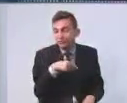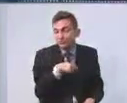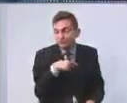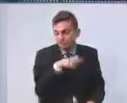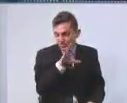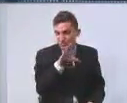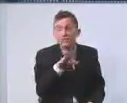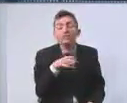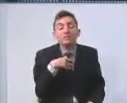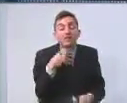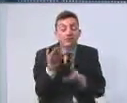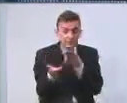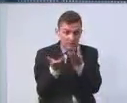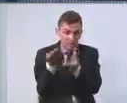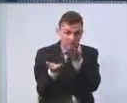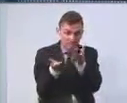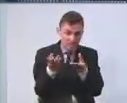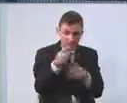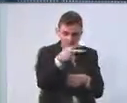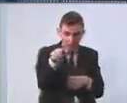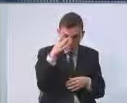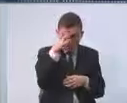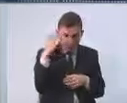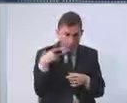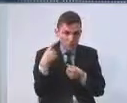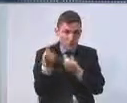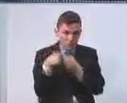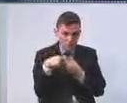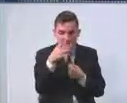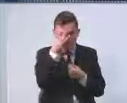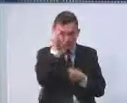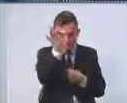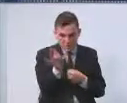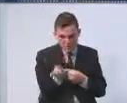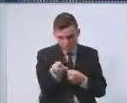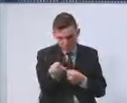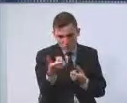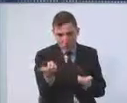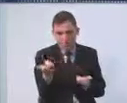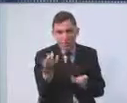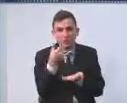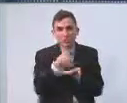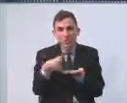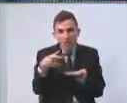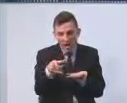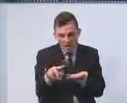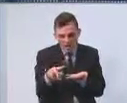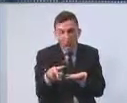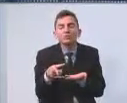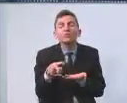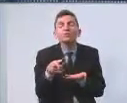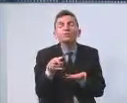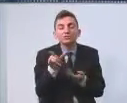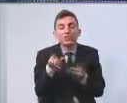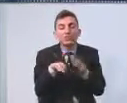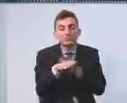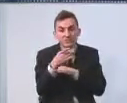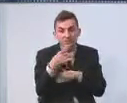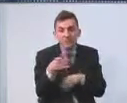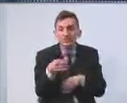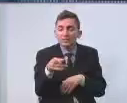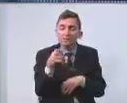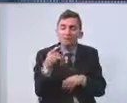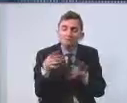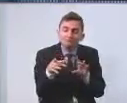reabilitação daquele cidadão, tecnicamente chamado de drogadito, é fundamental a proximidade com a